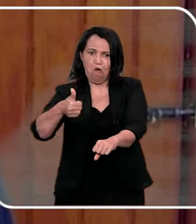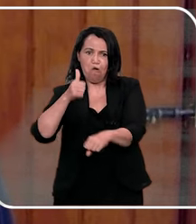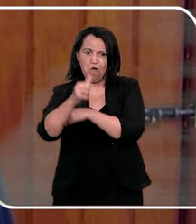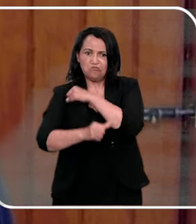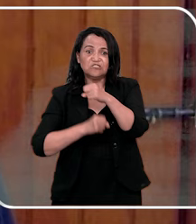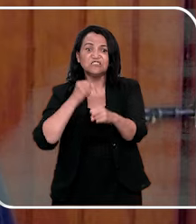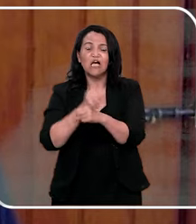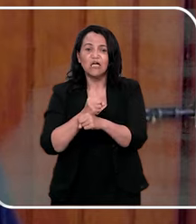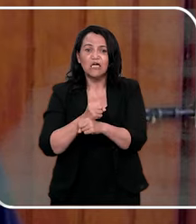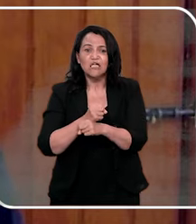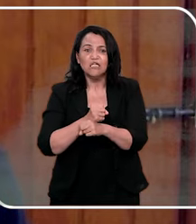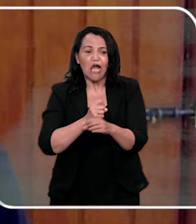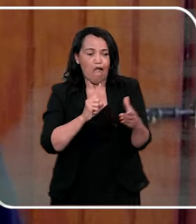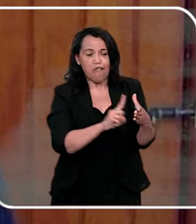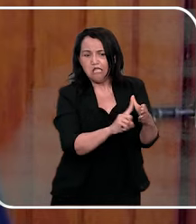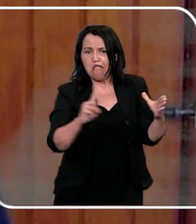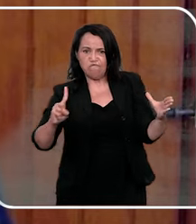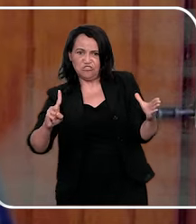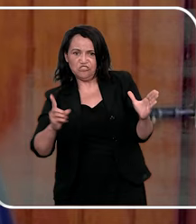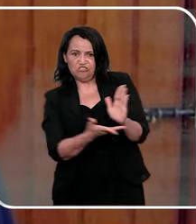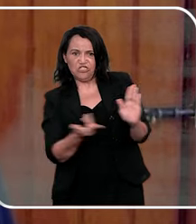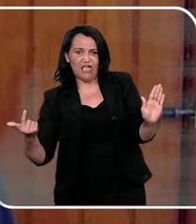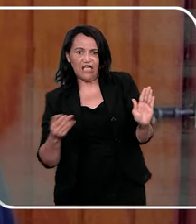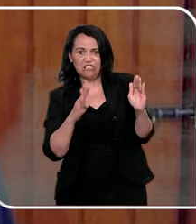entendeu? Então, quem foi com abrigo?